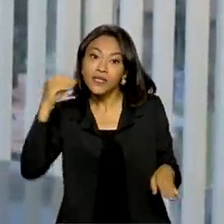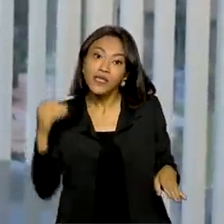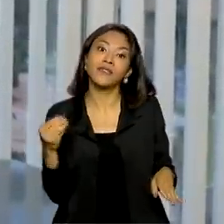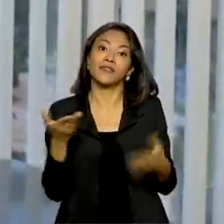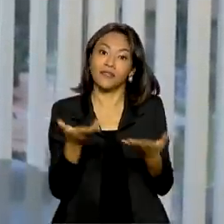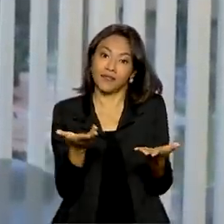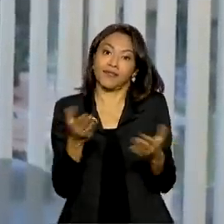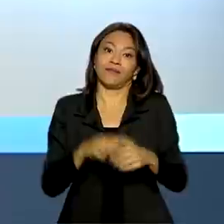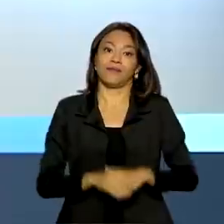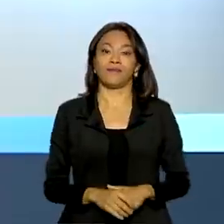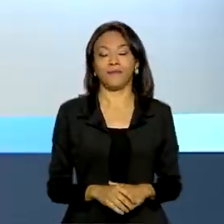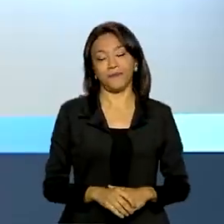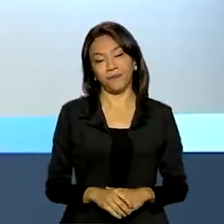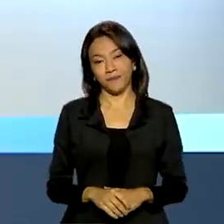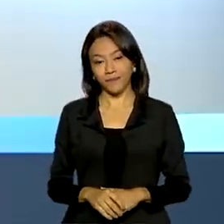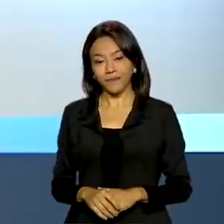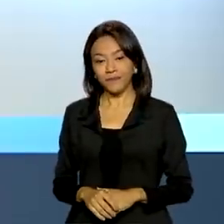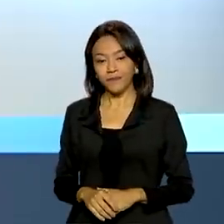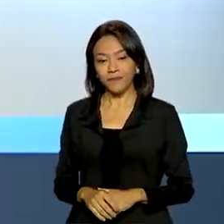dos seus direitos.